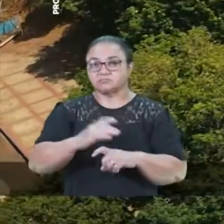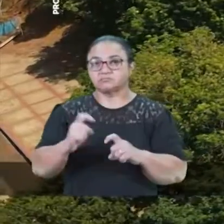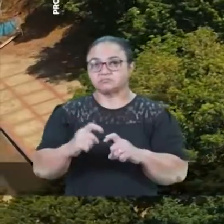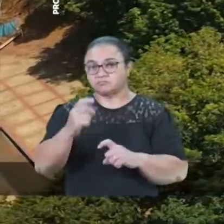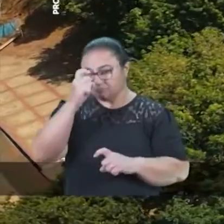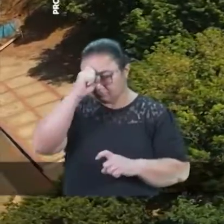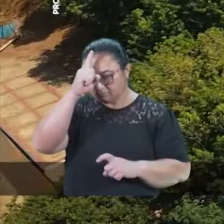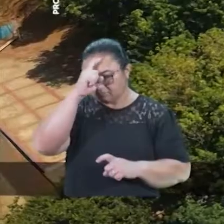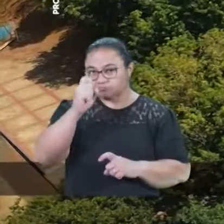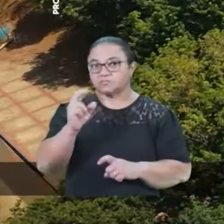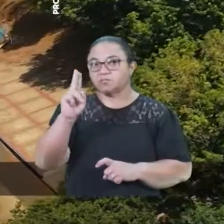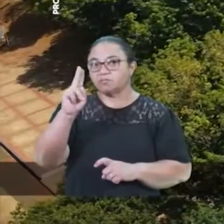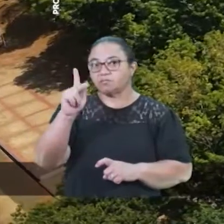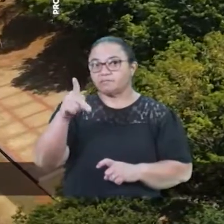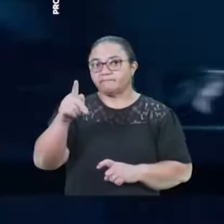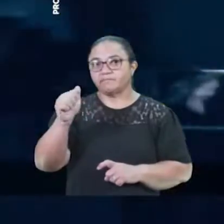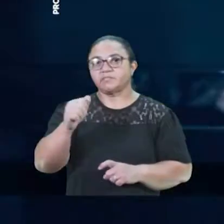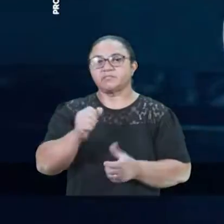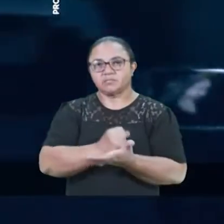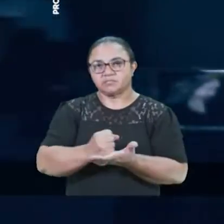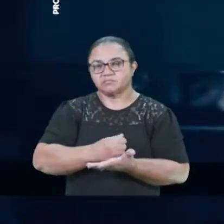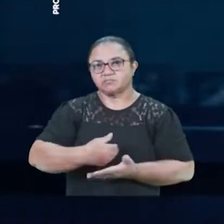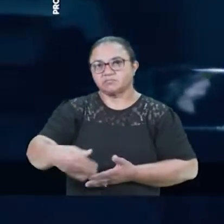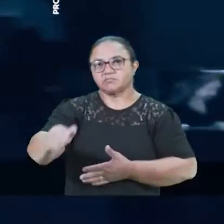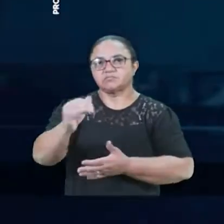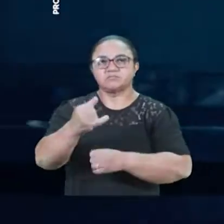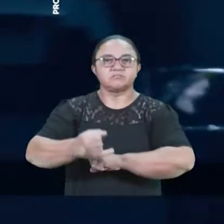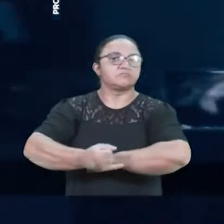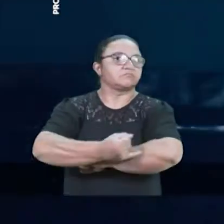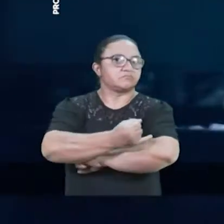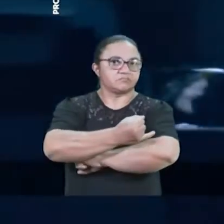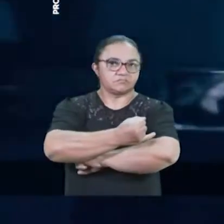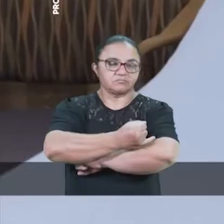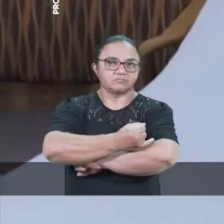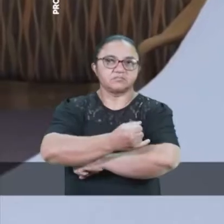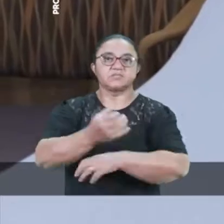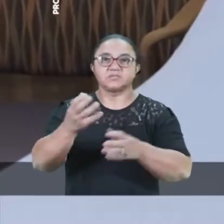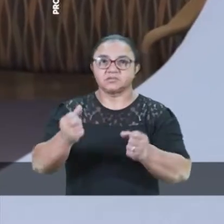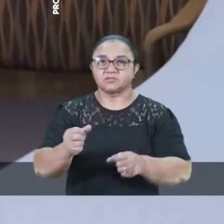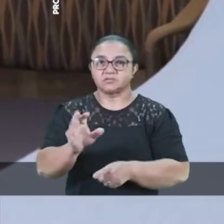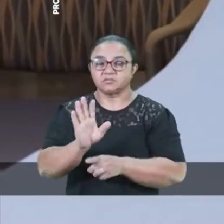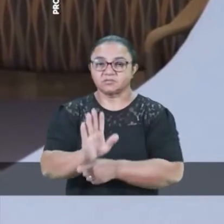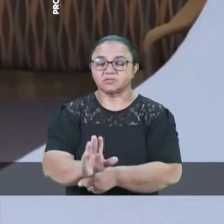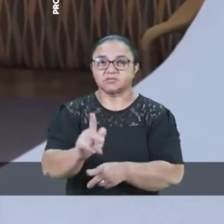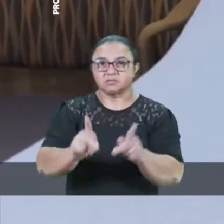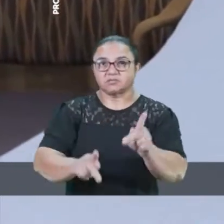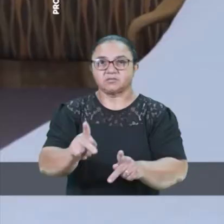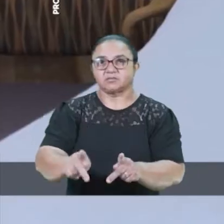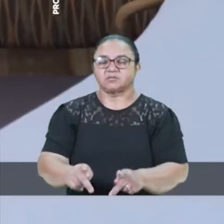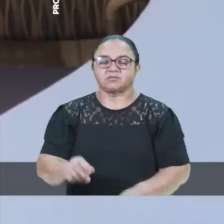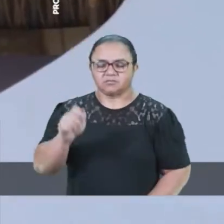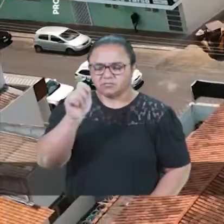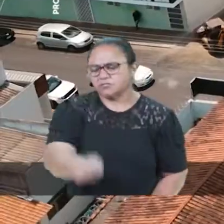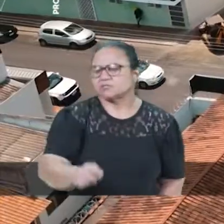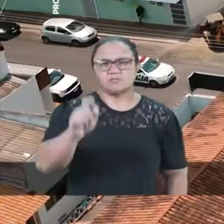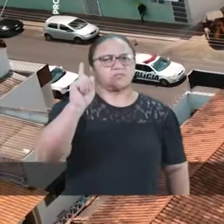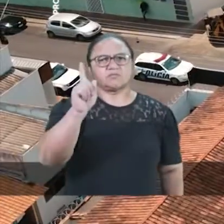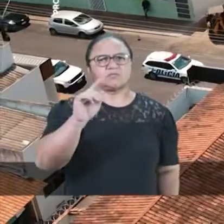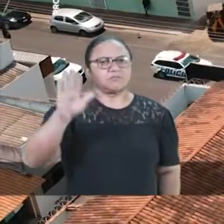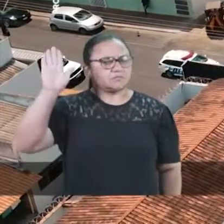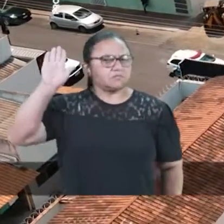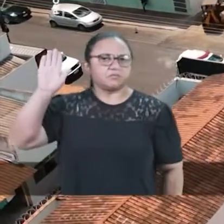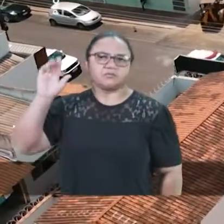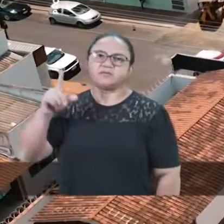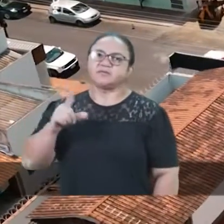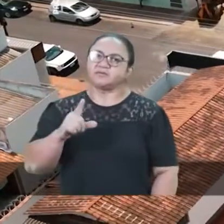médicos nos hospitais, na UPA, medicamentos e toda a infraestrutura necessária para atender a população. Não